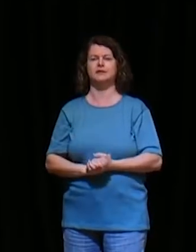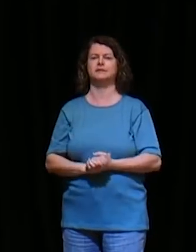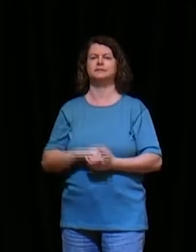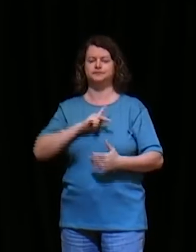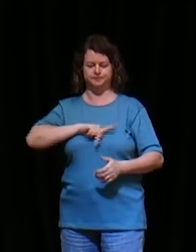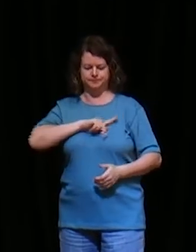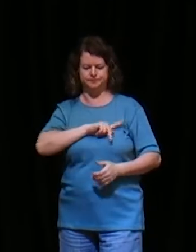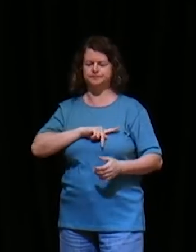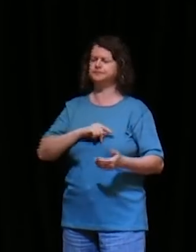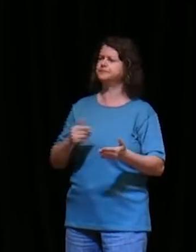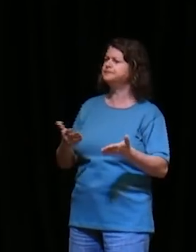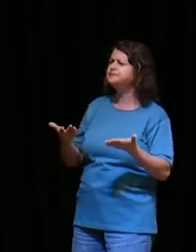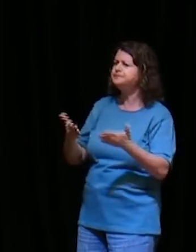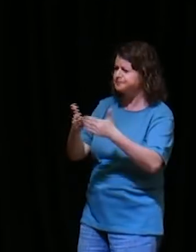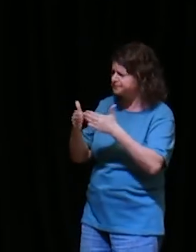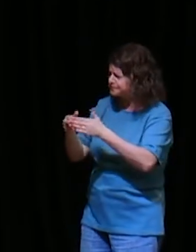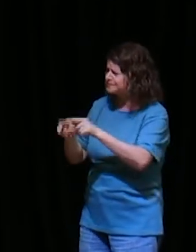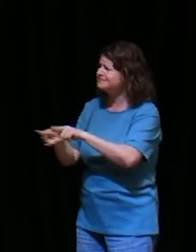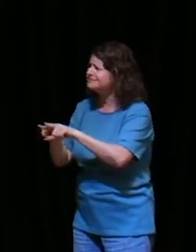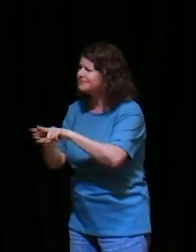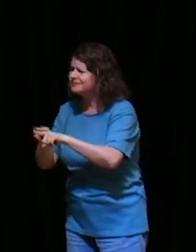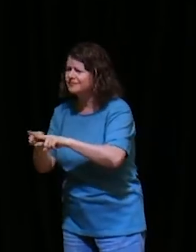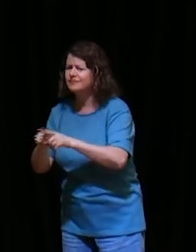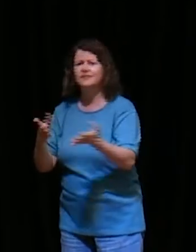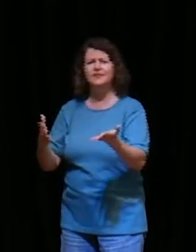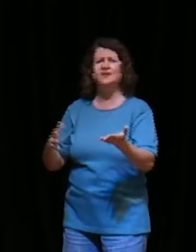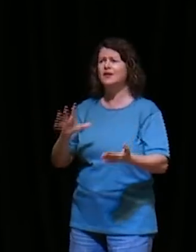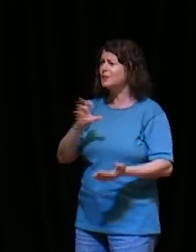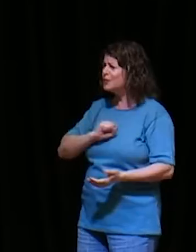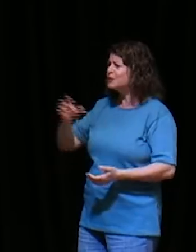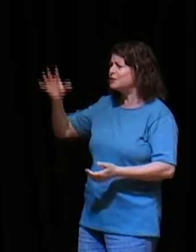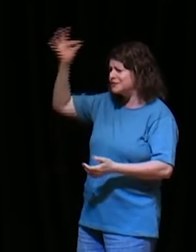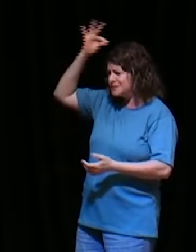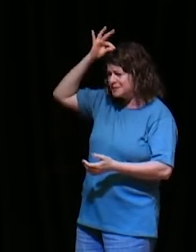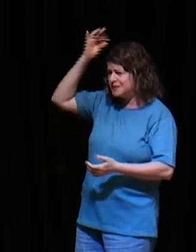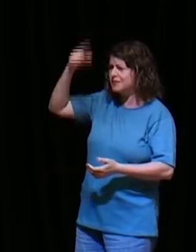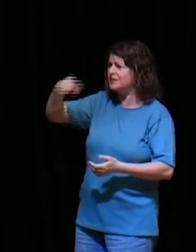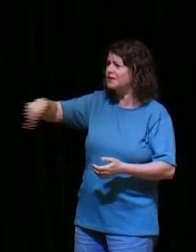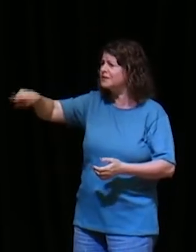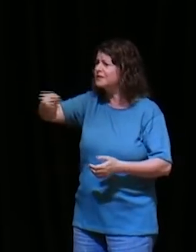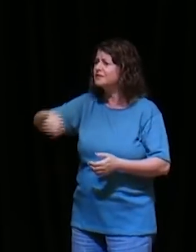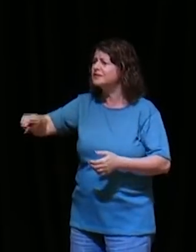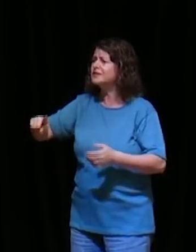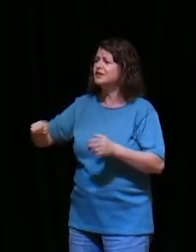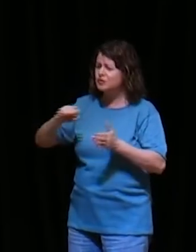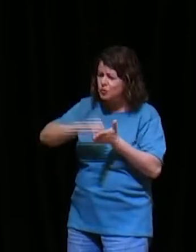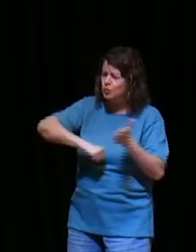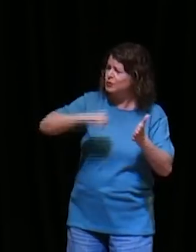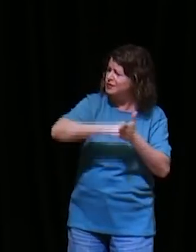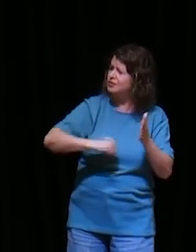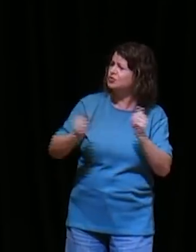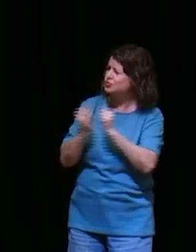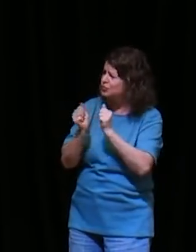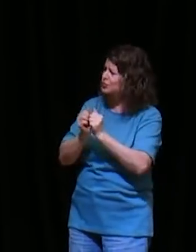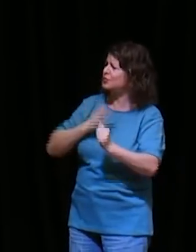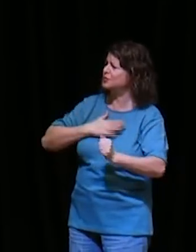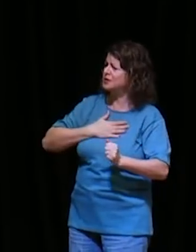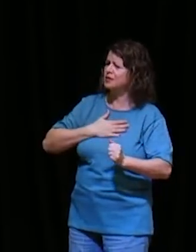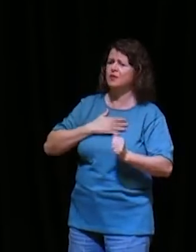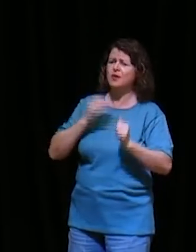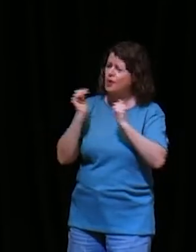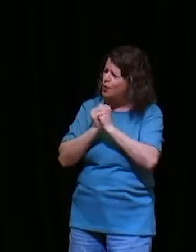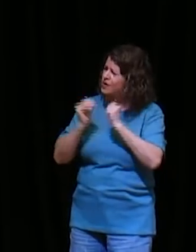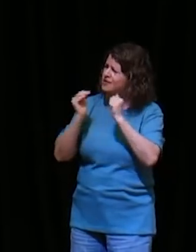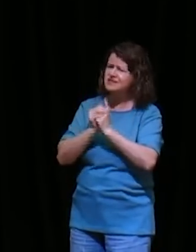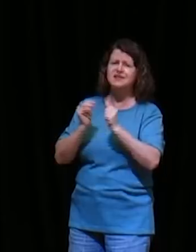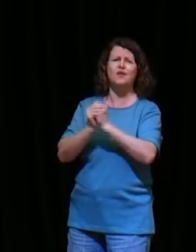Jesus Cristo, e pelo amor do Espírito, que combatais comigo, em oração, por mim a Deus, nas vossas orações, existe um